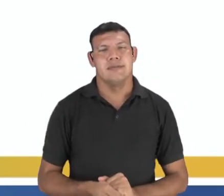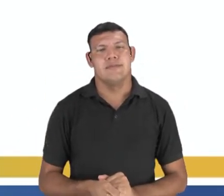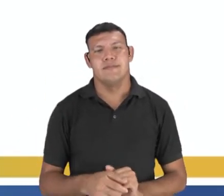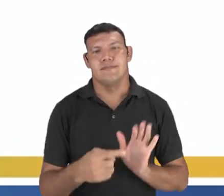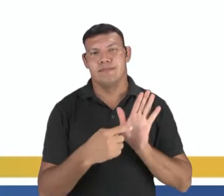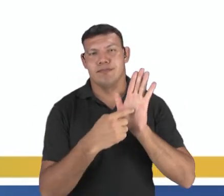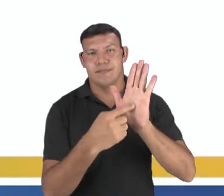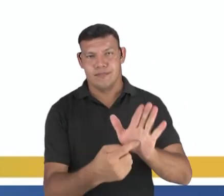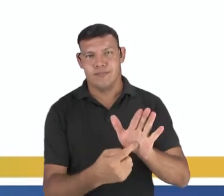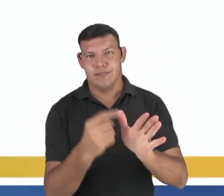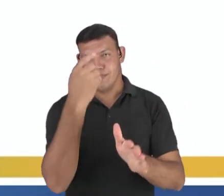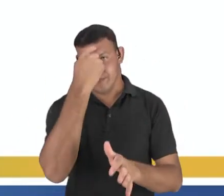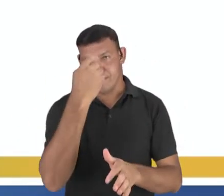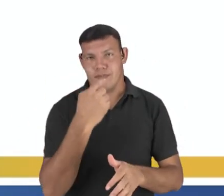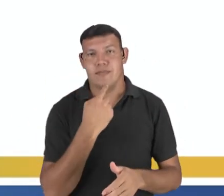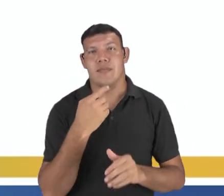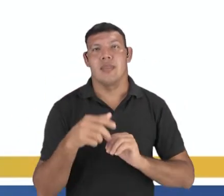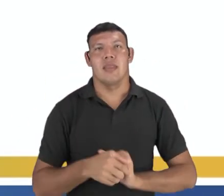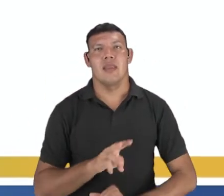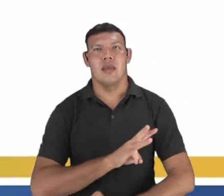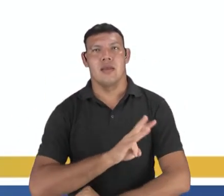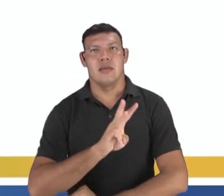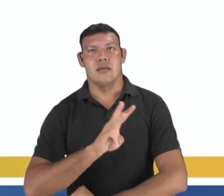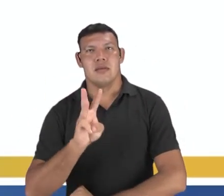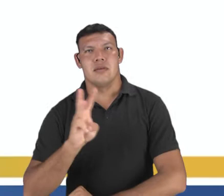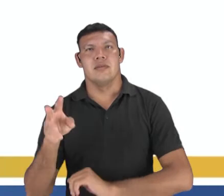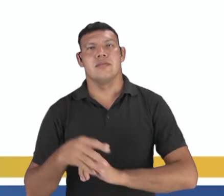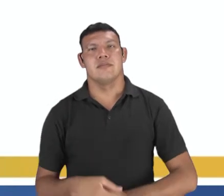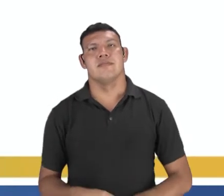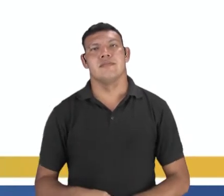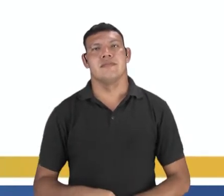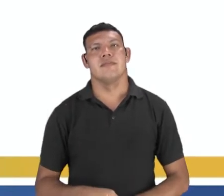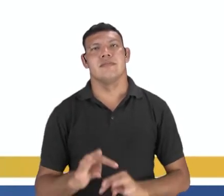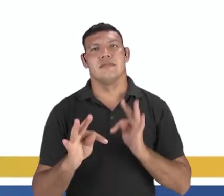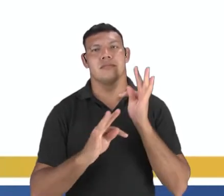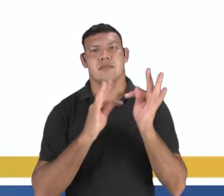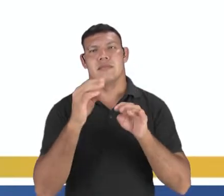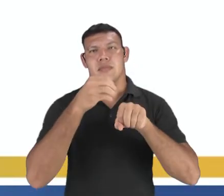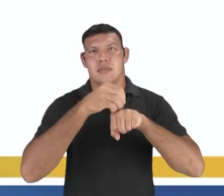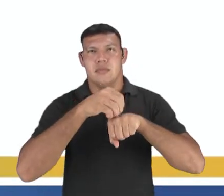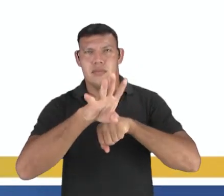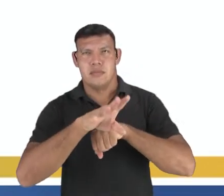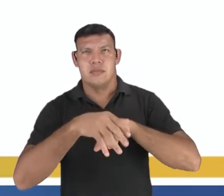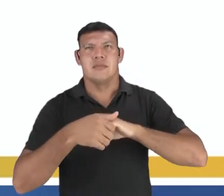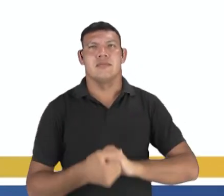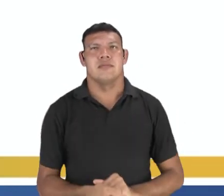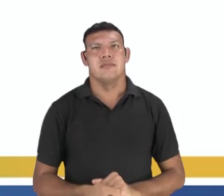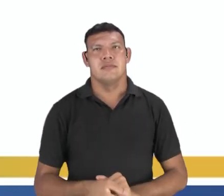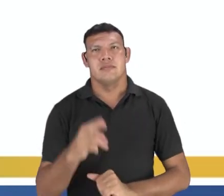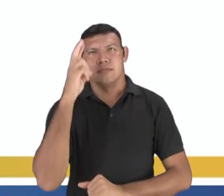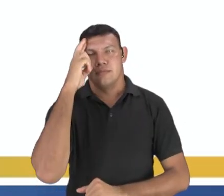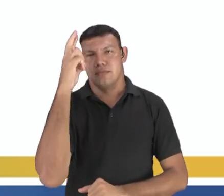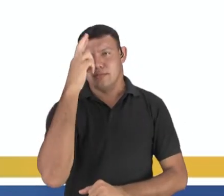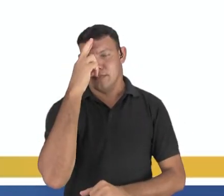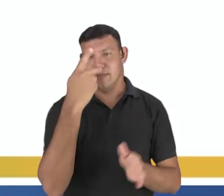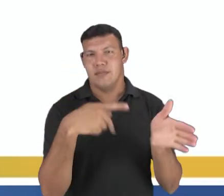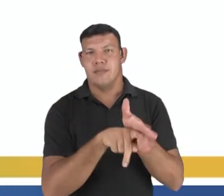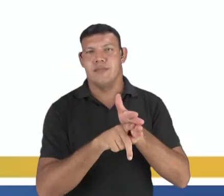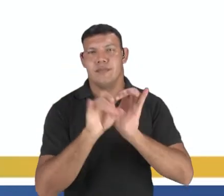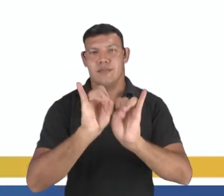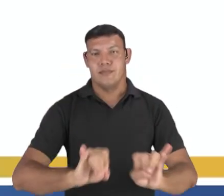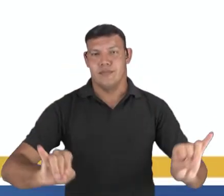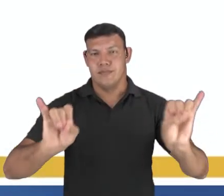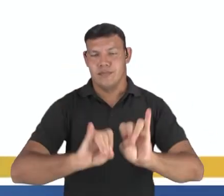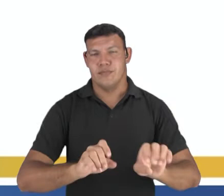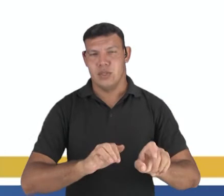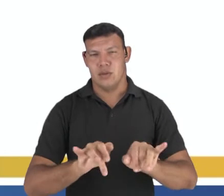atalhos. E aí gente eu trouxe uma imagem que está disponível no site tecdicas.com barra a